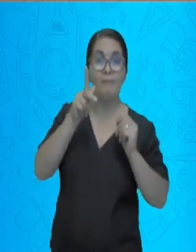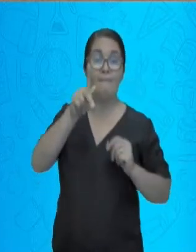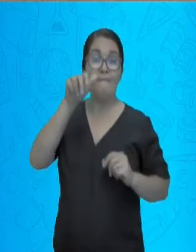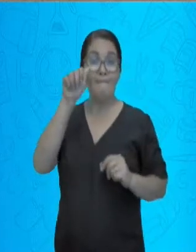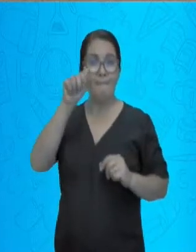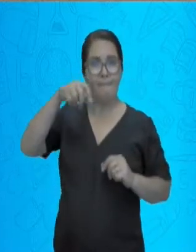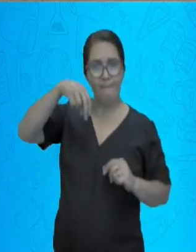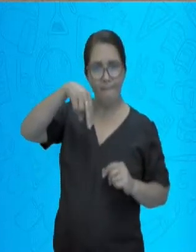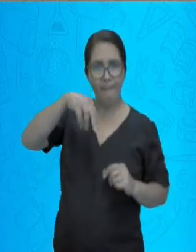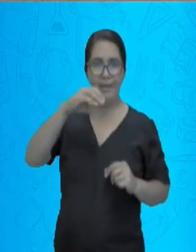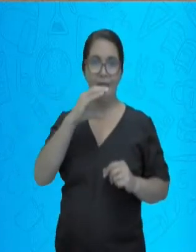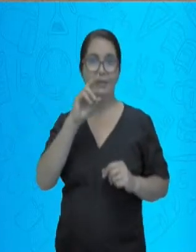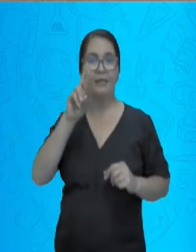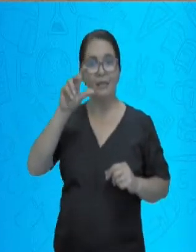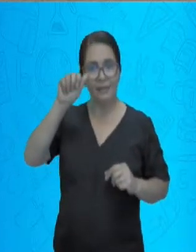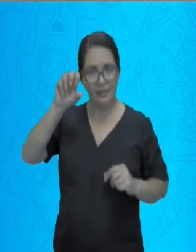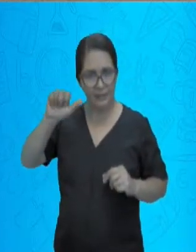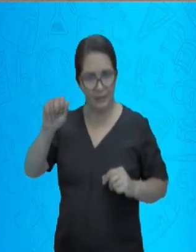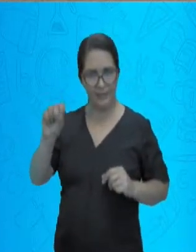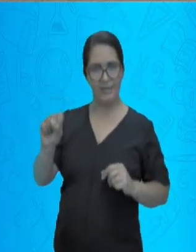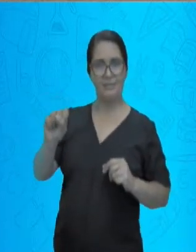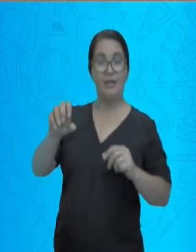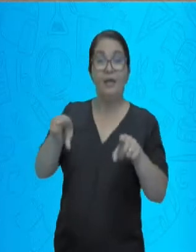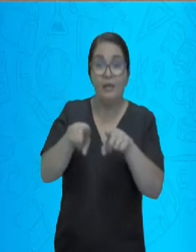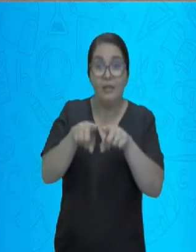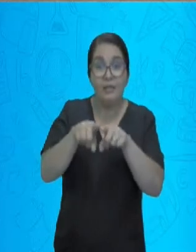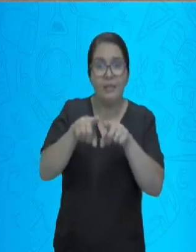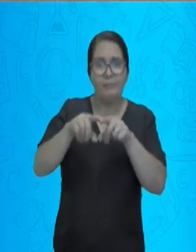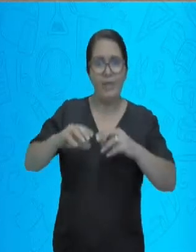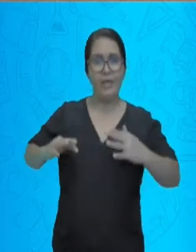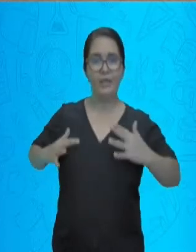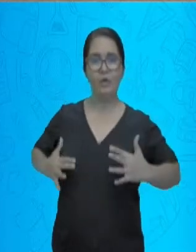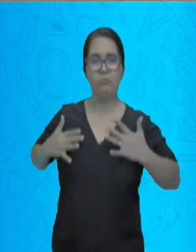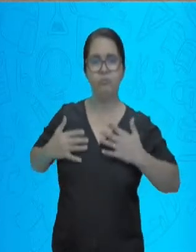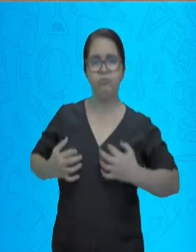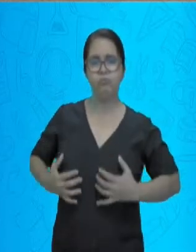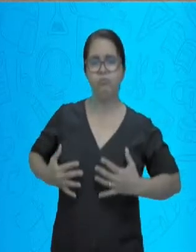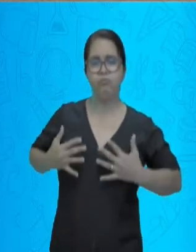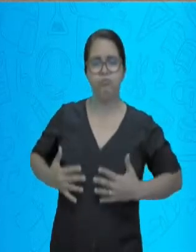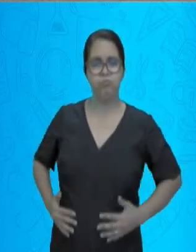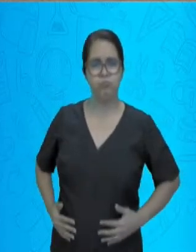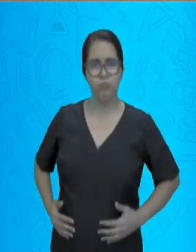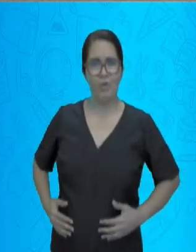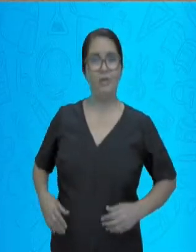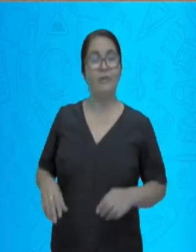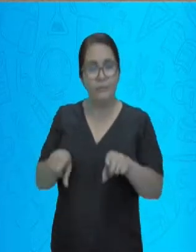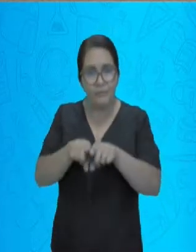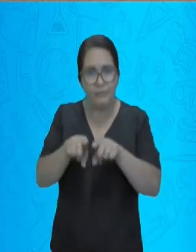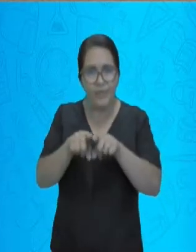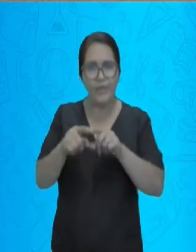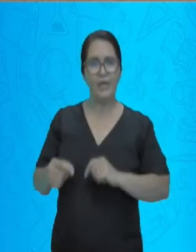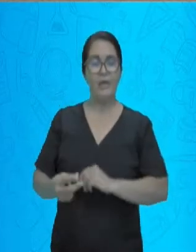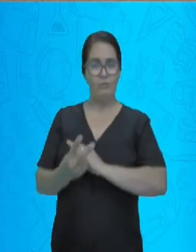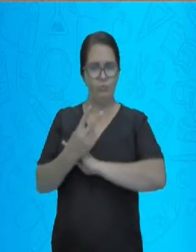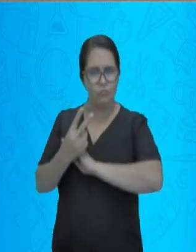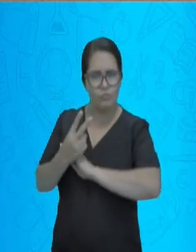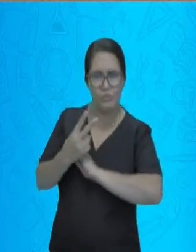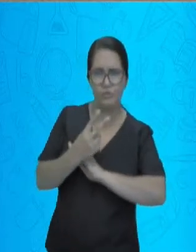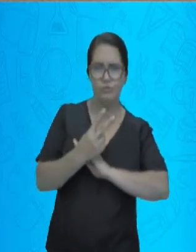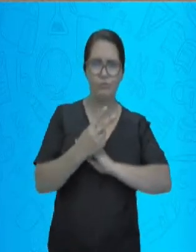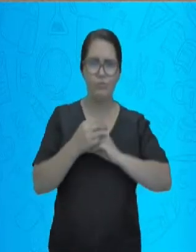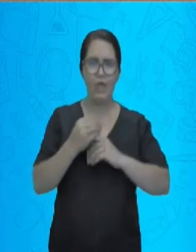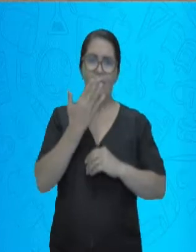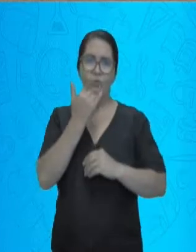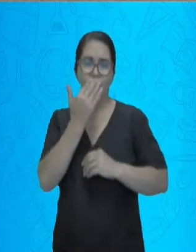Todo o processo de mastigar bem este alimento, de quebrar bem este alimento, vai ajudar numa